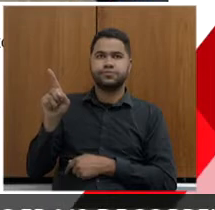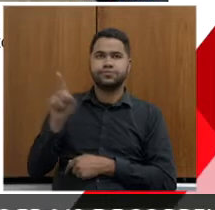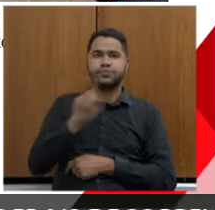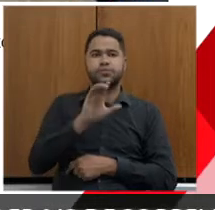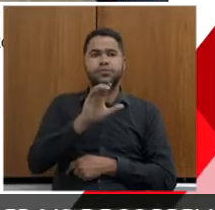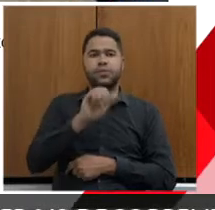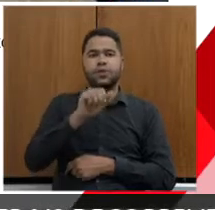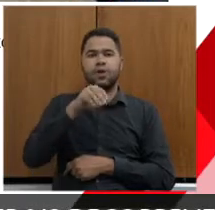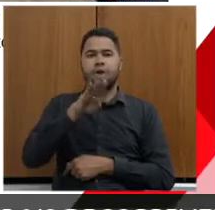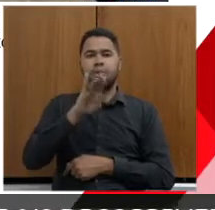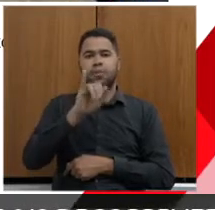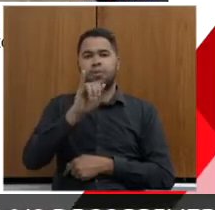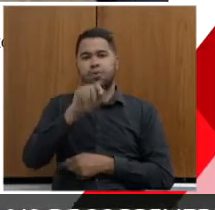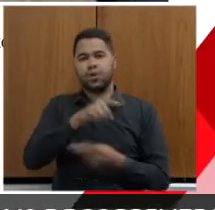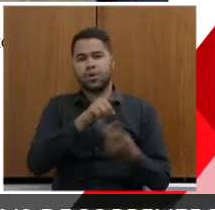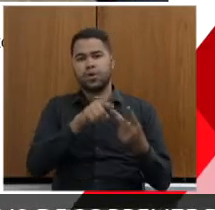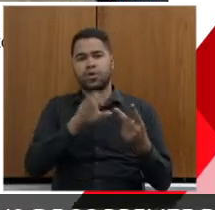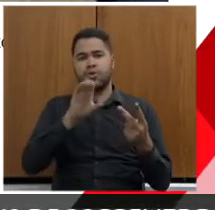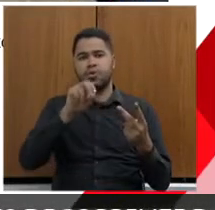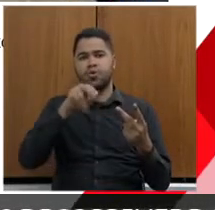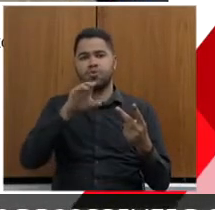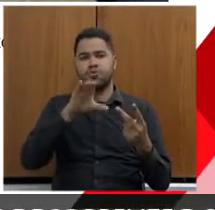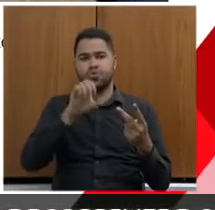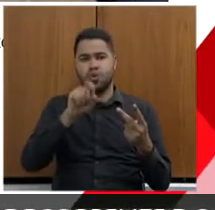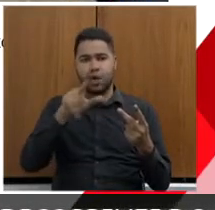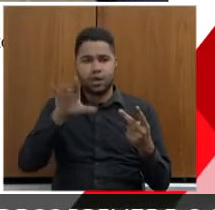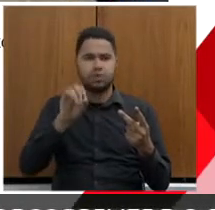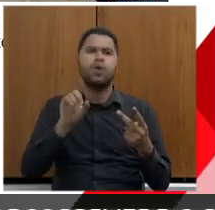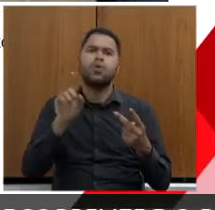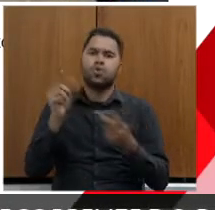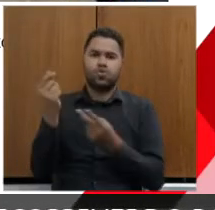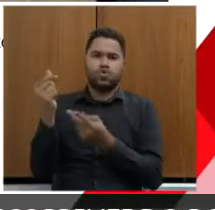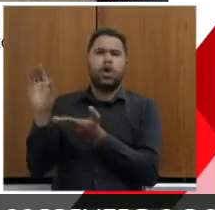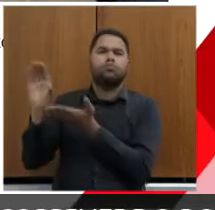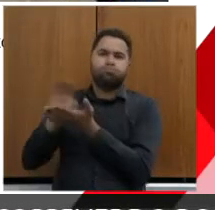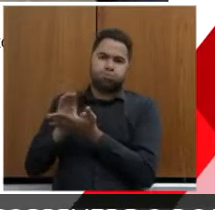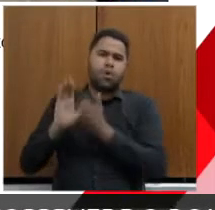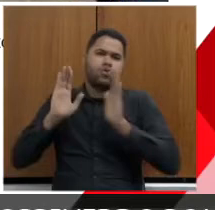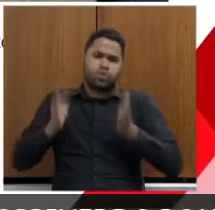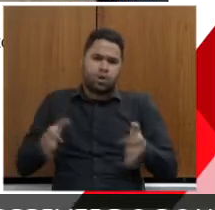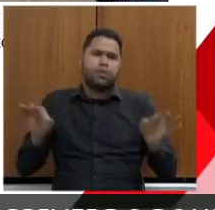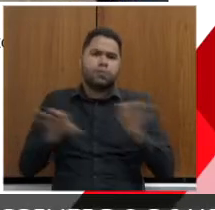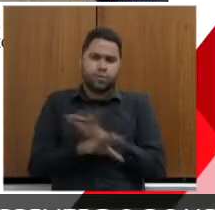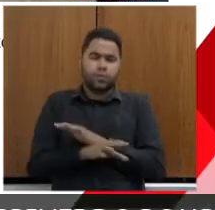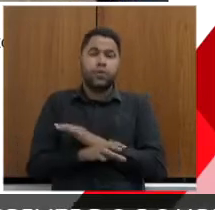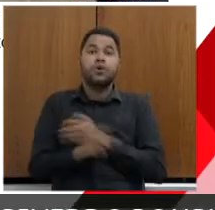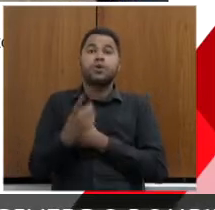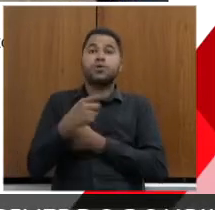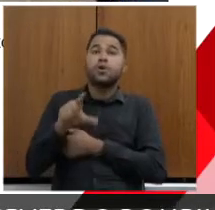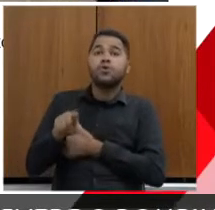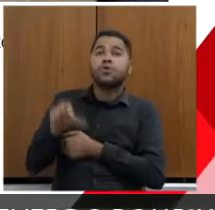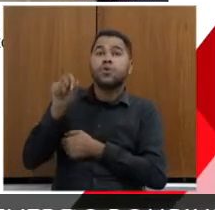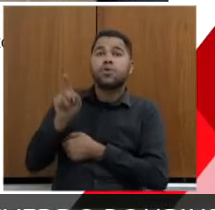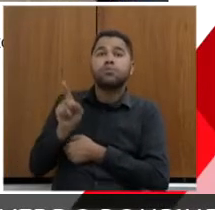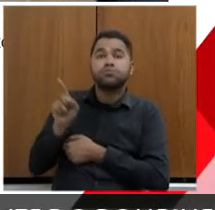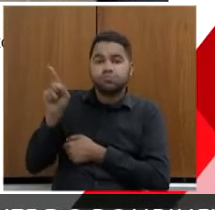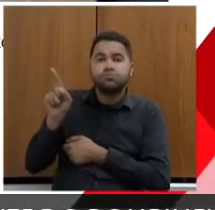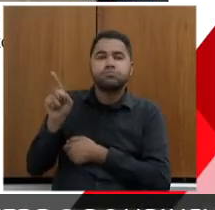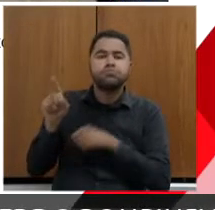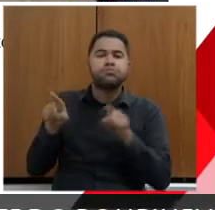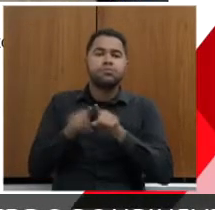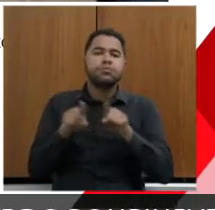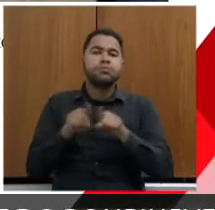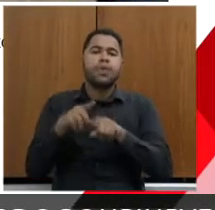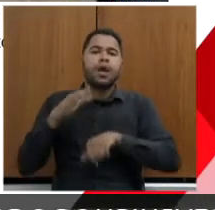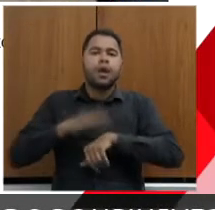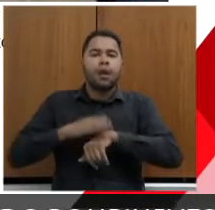Dinheiro já está pago, não é, Breno? Dinheiro está na conta. Esse é um processo em que nós optamos, até a partir